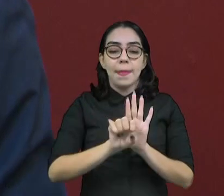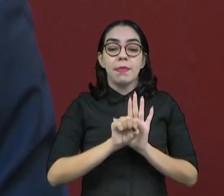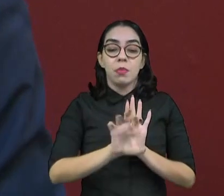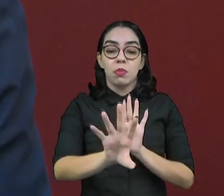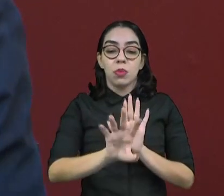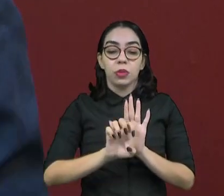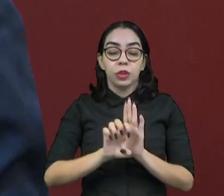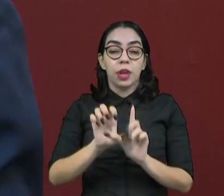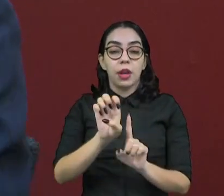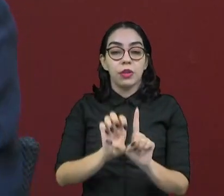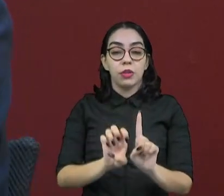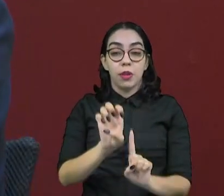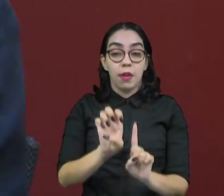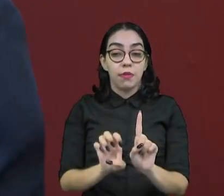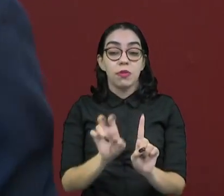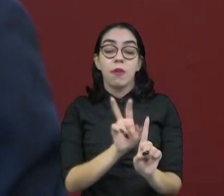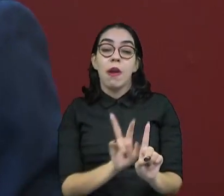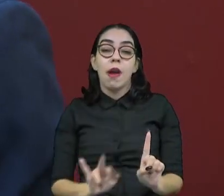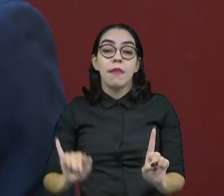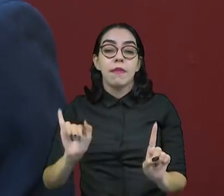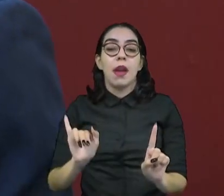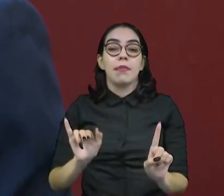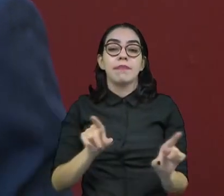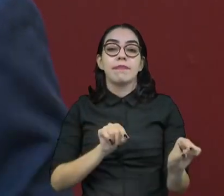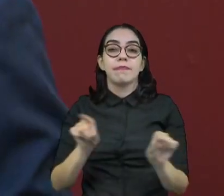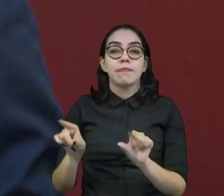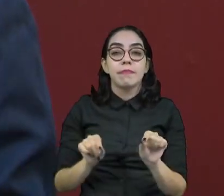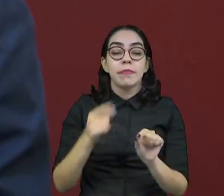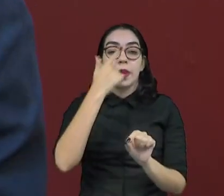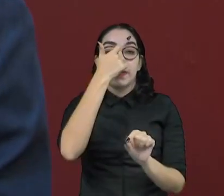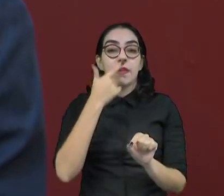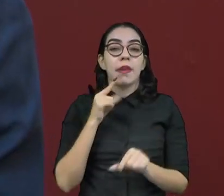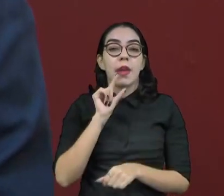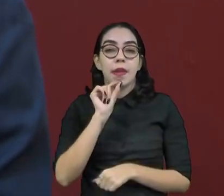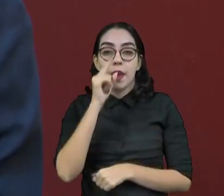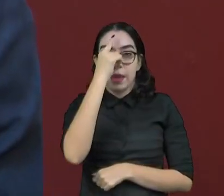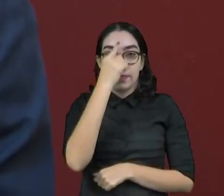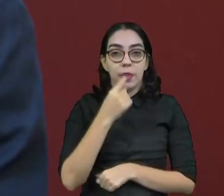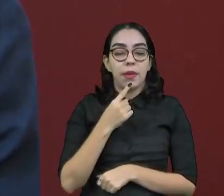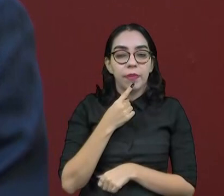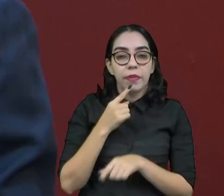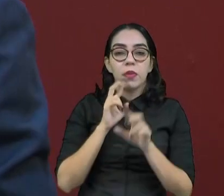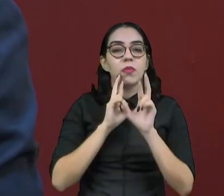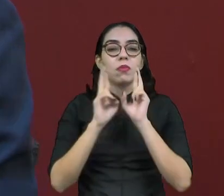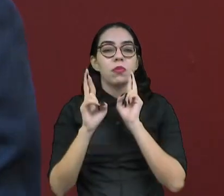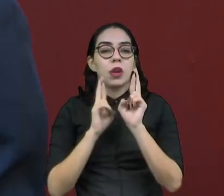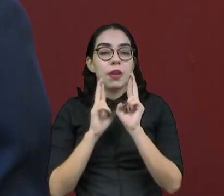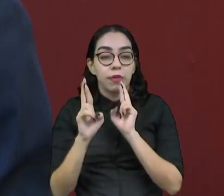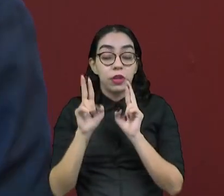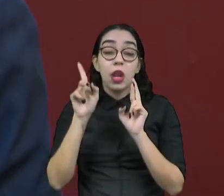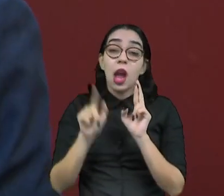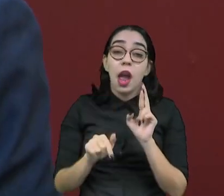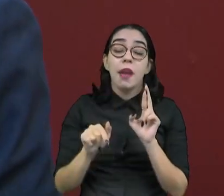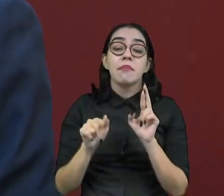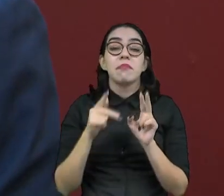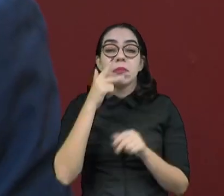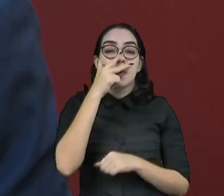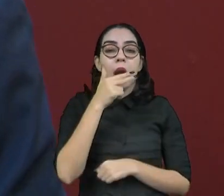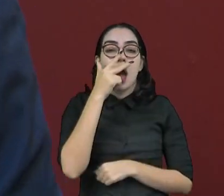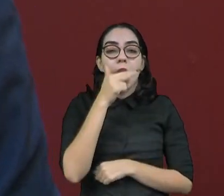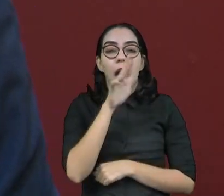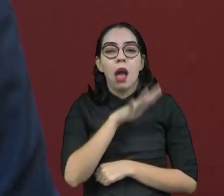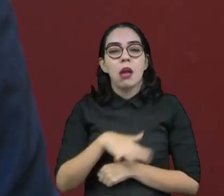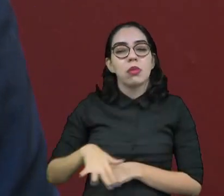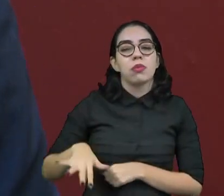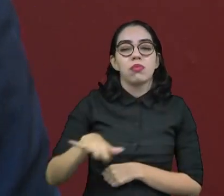o Instituto define quem será entrevistado em uma pesquisa. Esse método, mais ou menos, é o mesmo para todas as pesquisas. Ou seja,